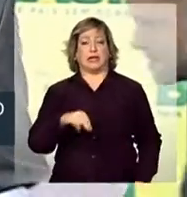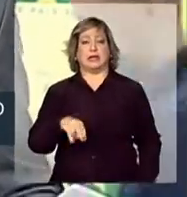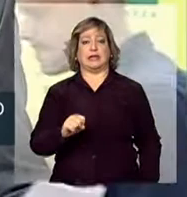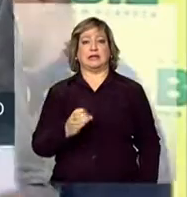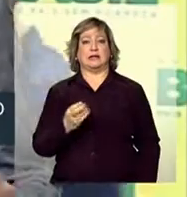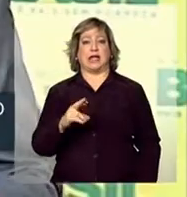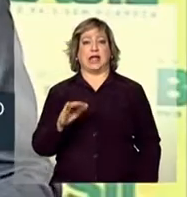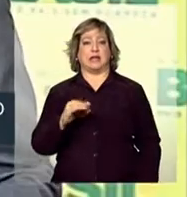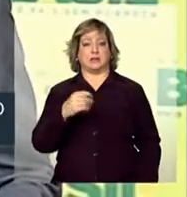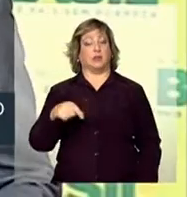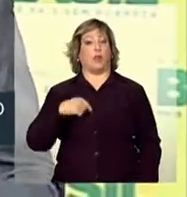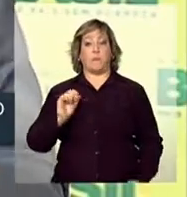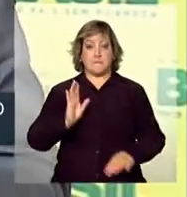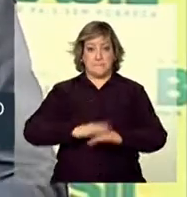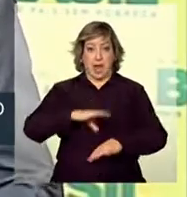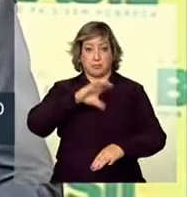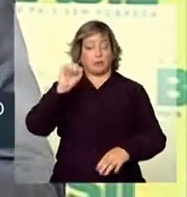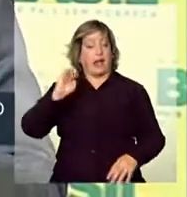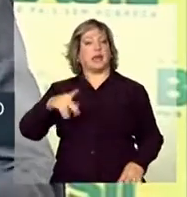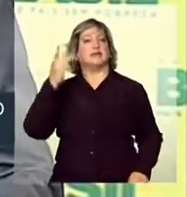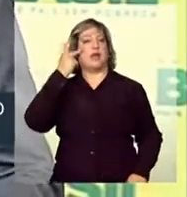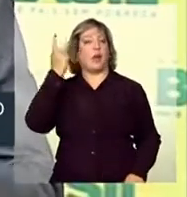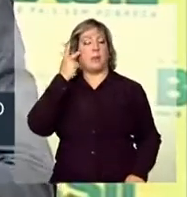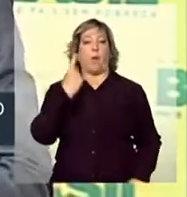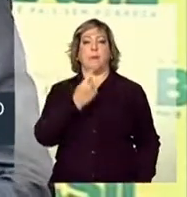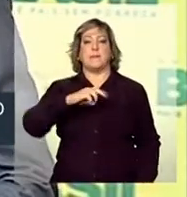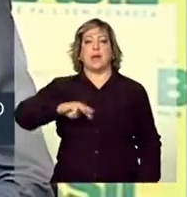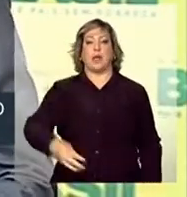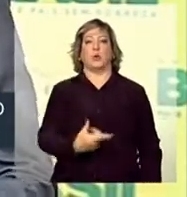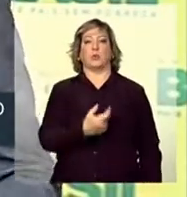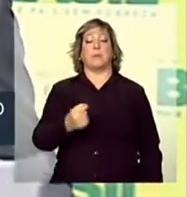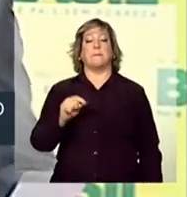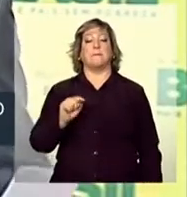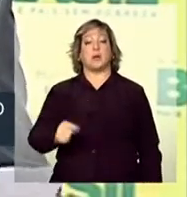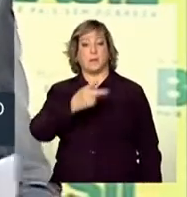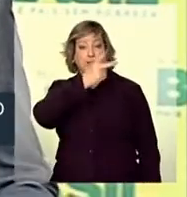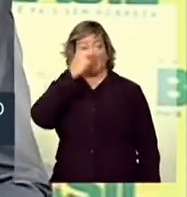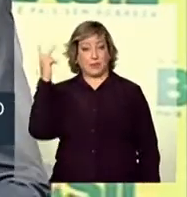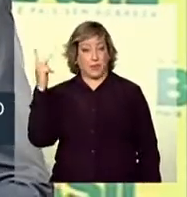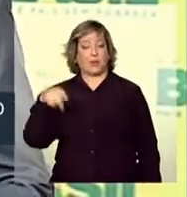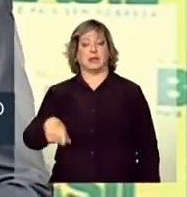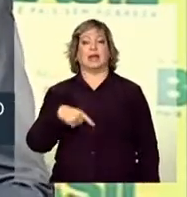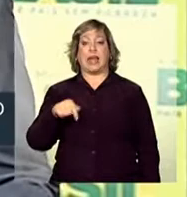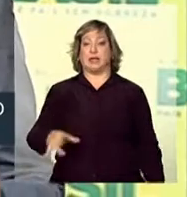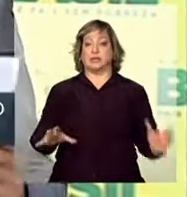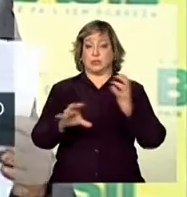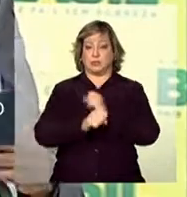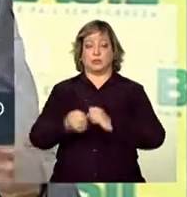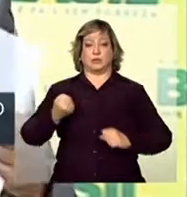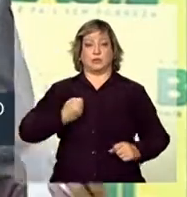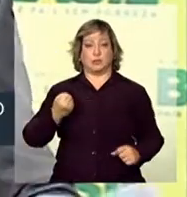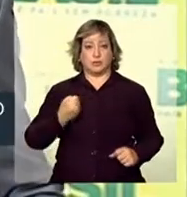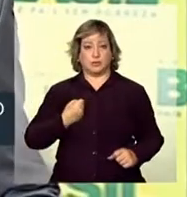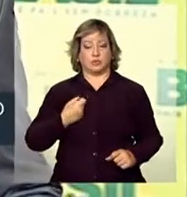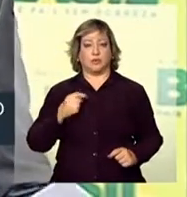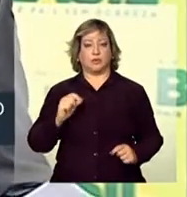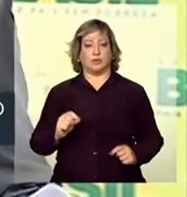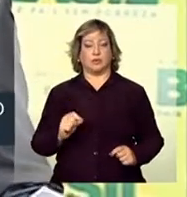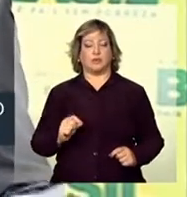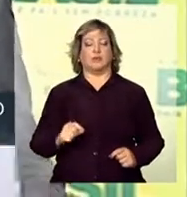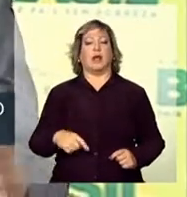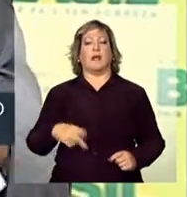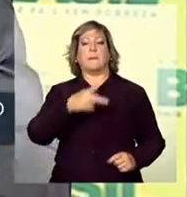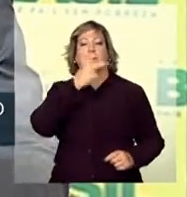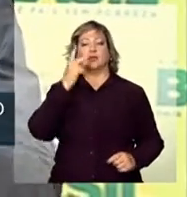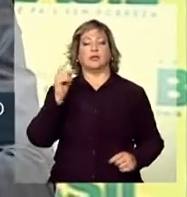inscrito até agora é o estado de São Paulo, com 1 milhão e 200 mil candidatos. Esses números não contabilizam os candidatos que fizeram a